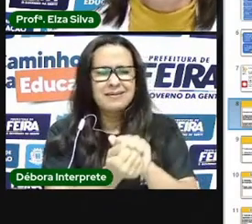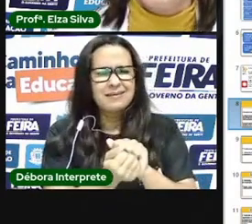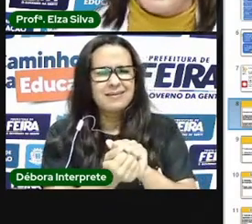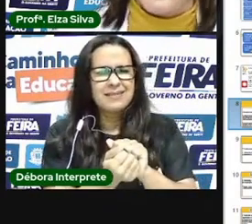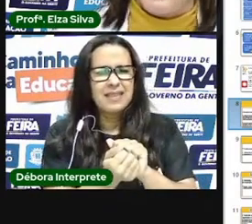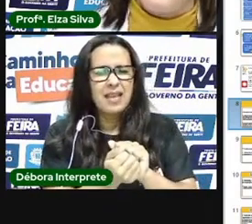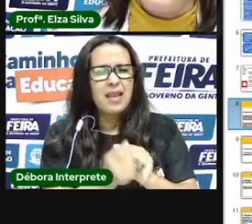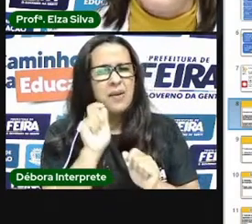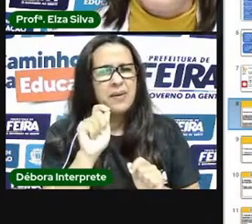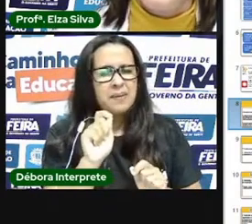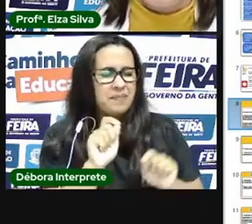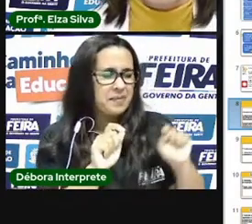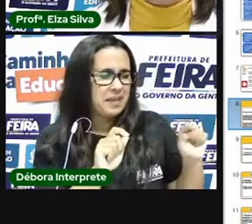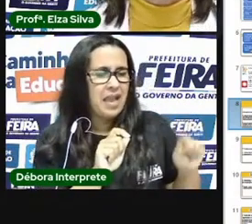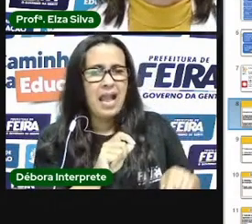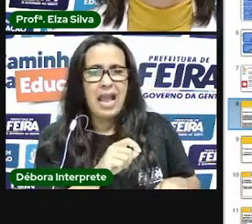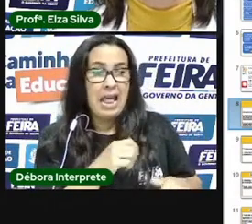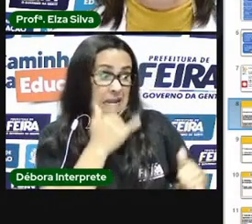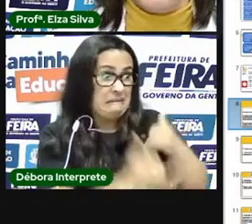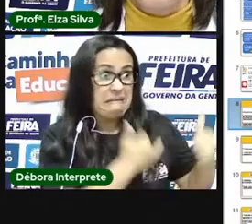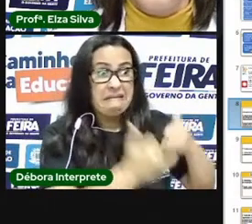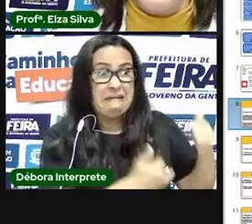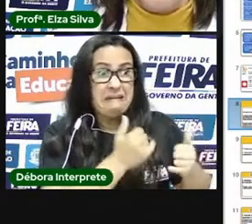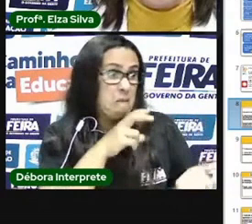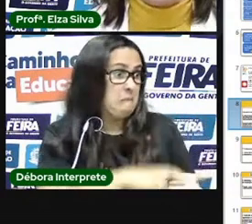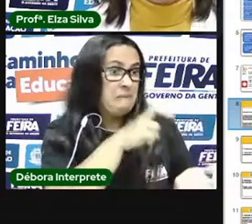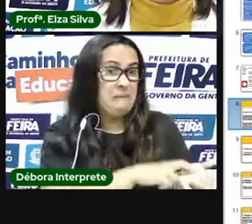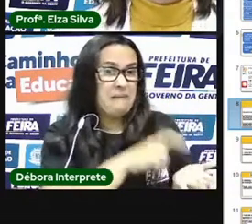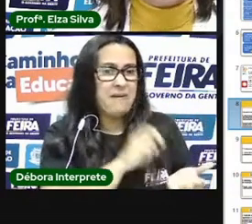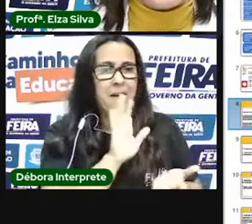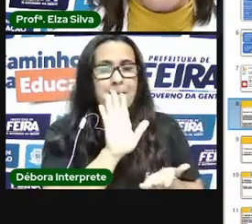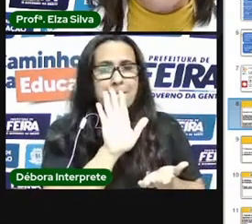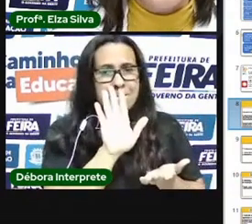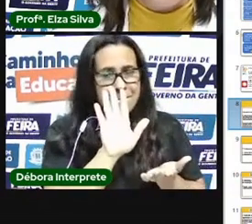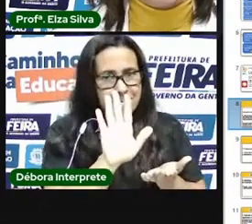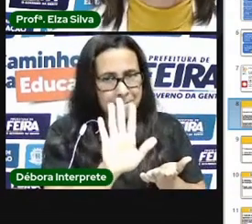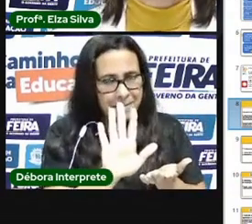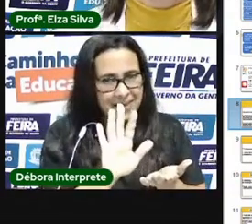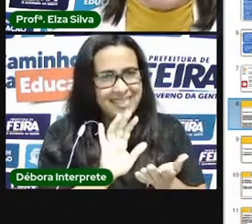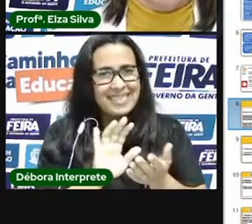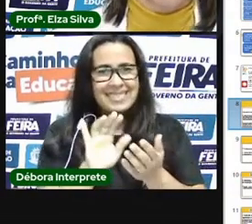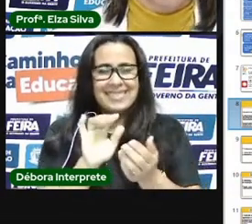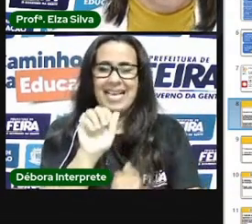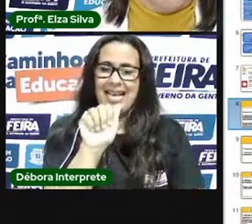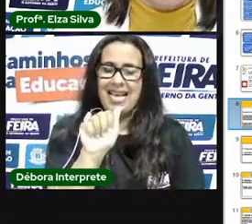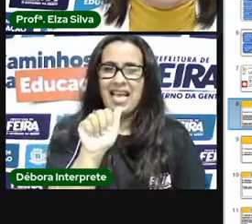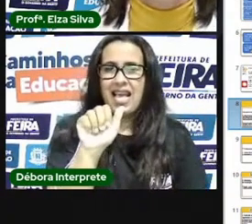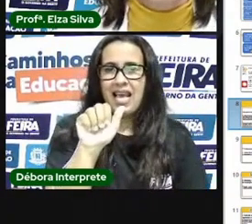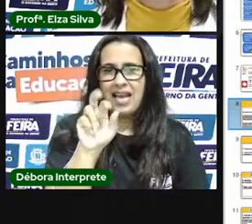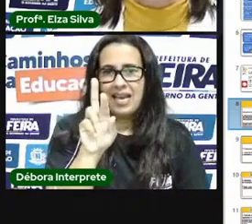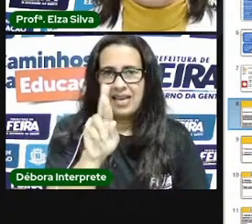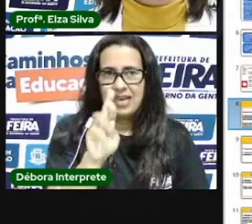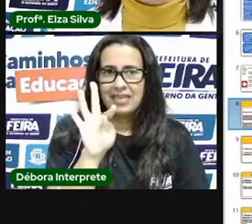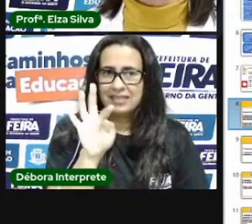por outro caminho. De uma forma diferente. Em primeiro lugar, para existir a arte, é